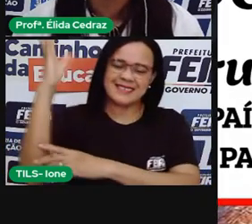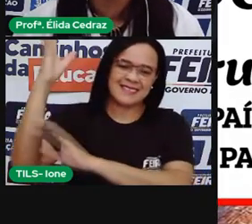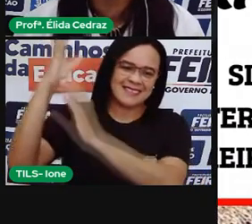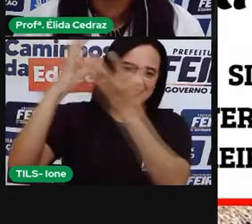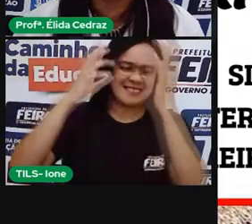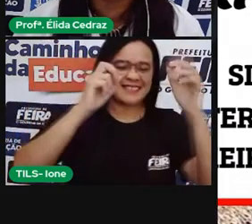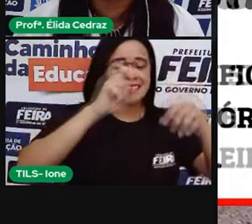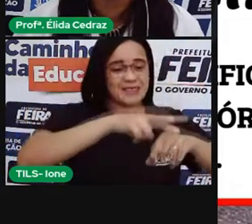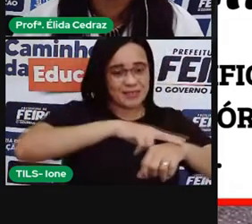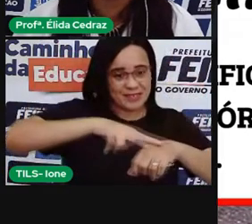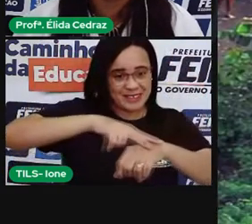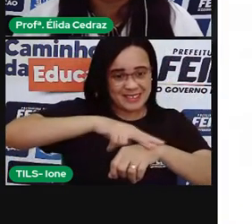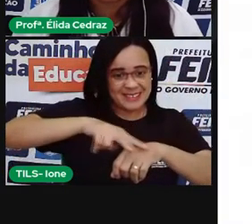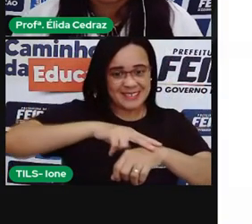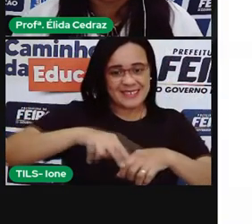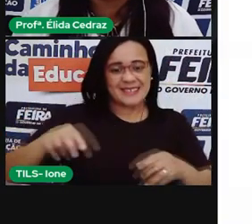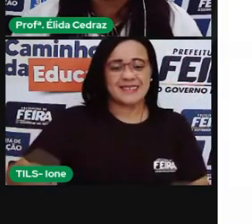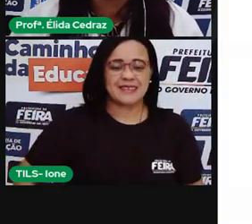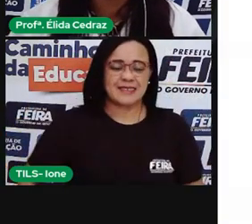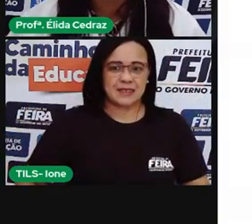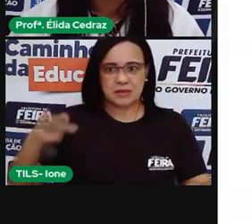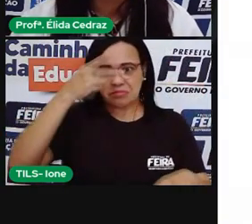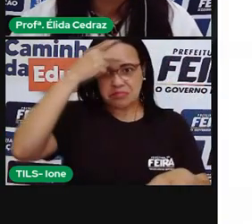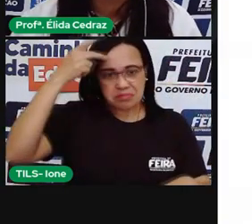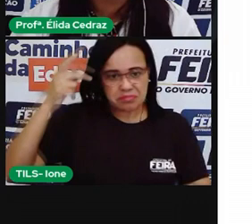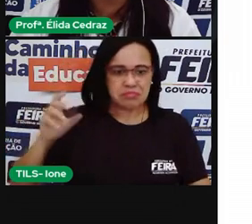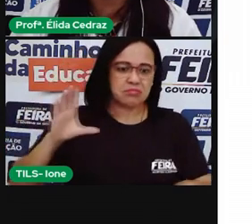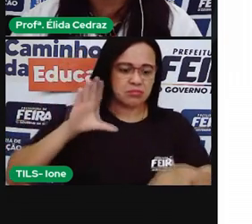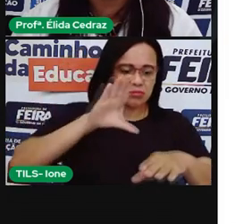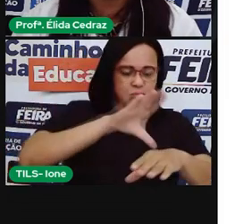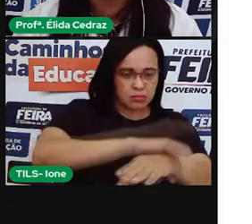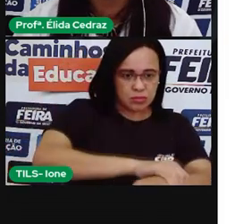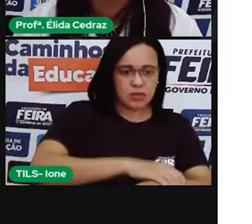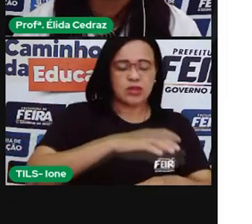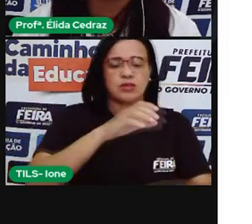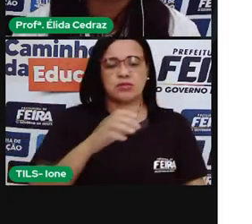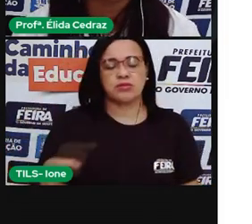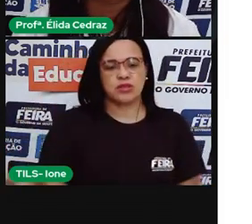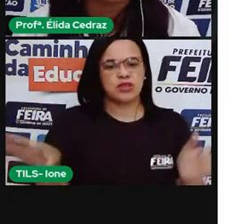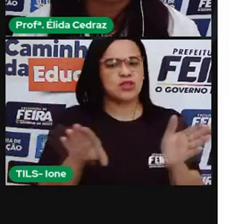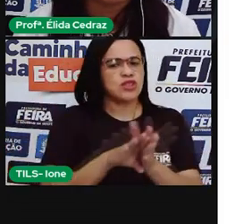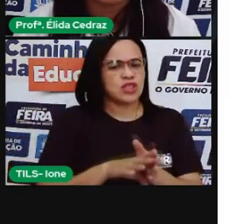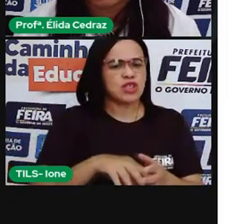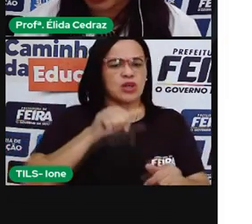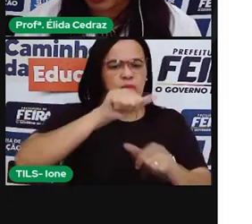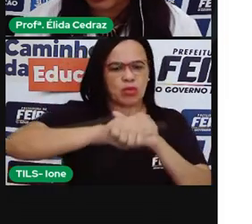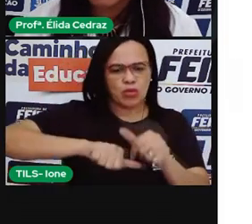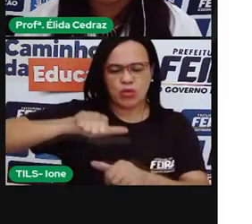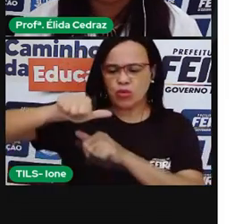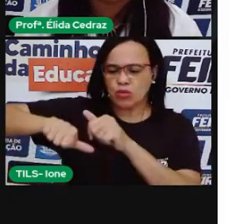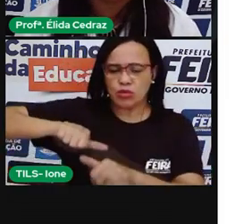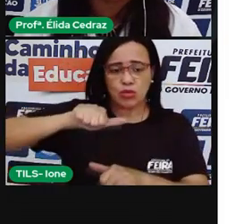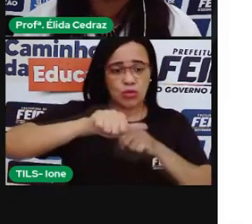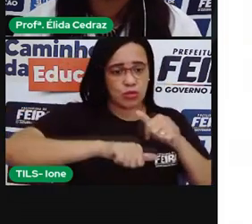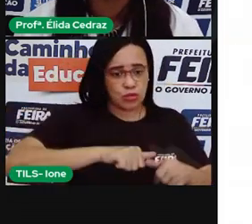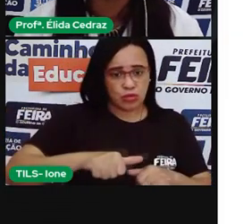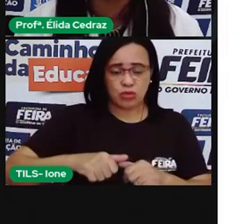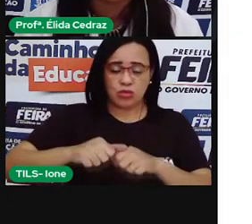Os portugueses chegaram, foram mudando as coisas e fixaram moradia aqui.